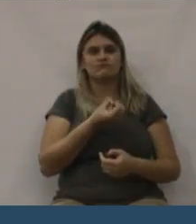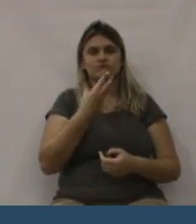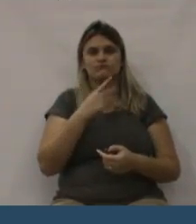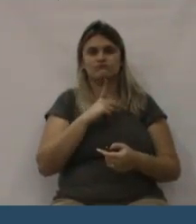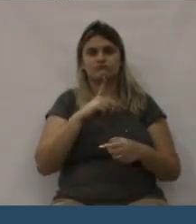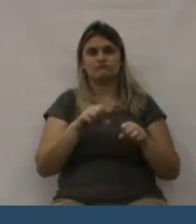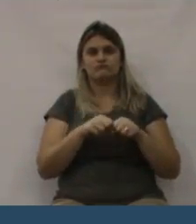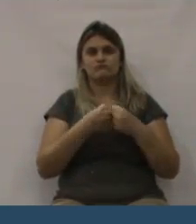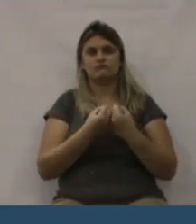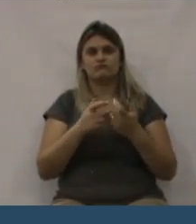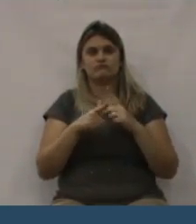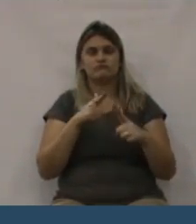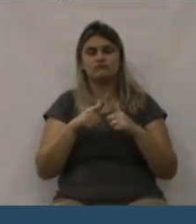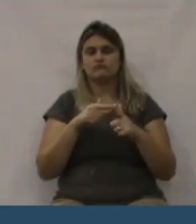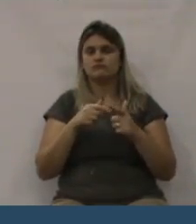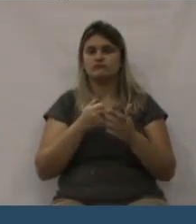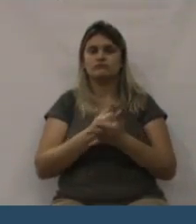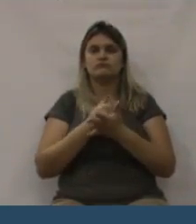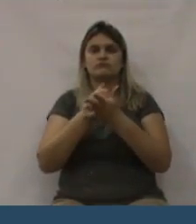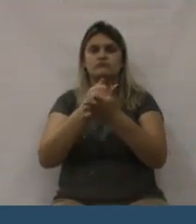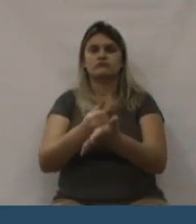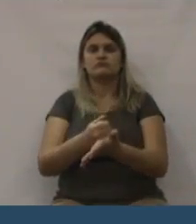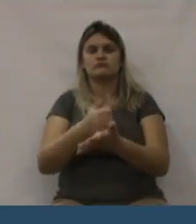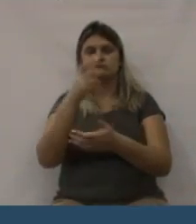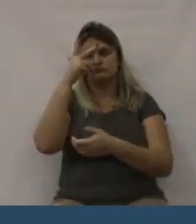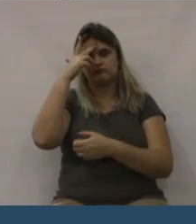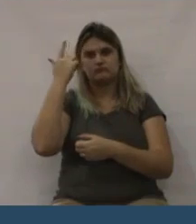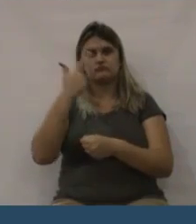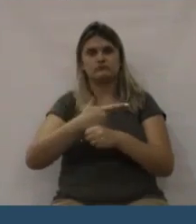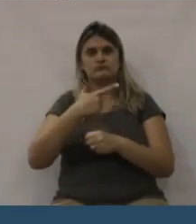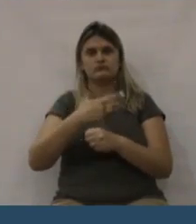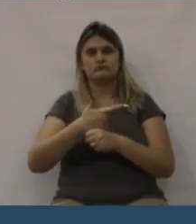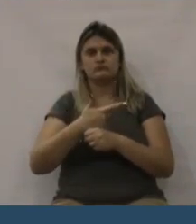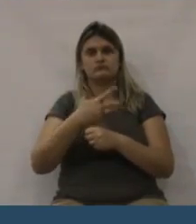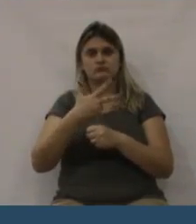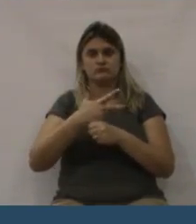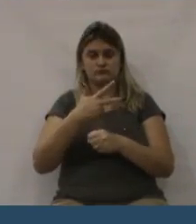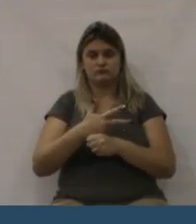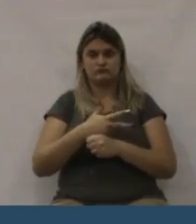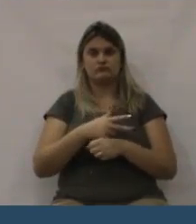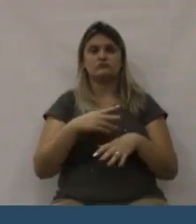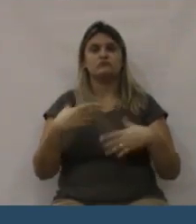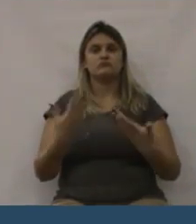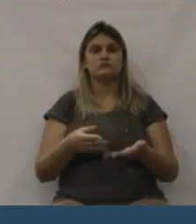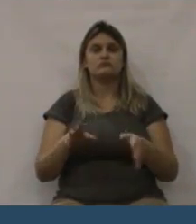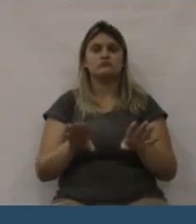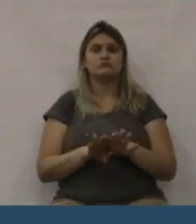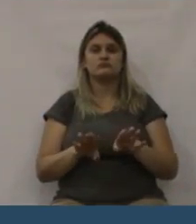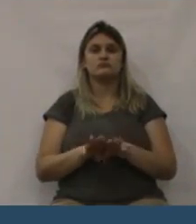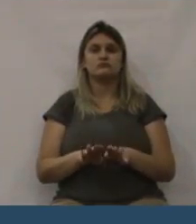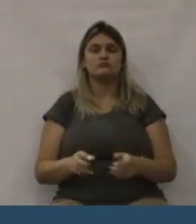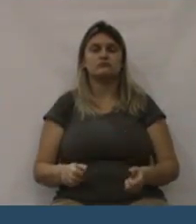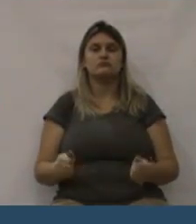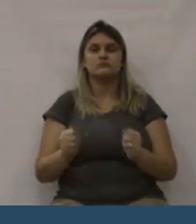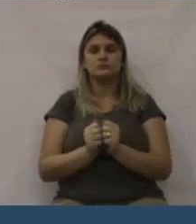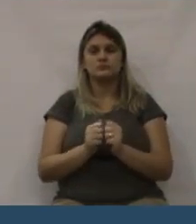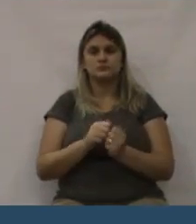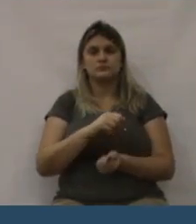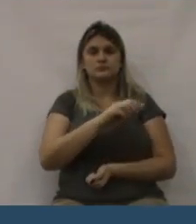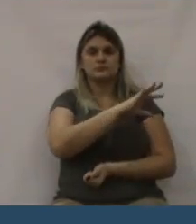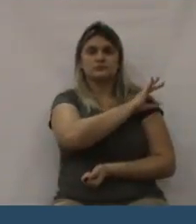a necessidade que tem para esses idosos. Bem como esse ônibus que hoje a terceira idade